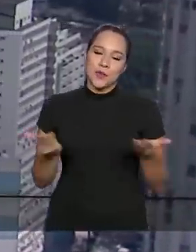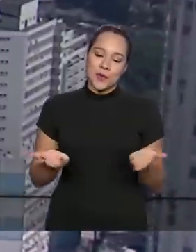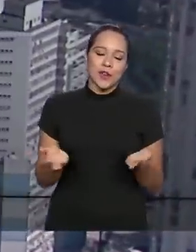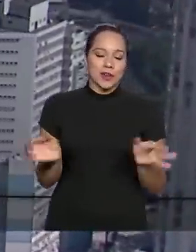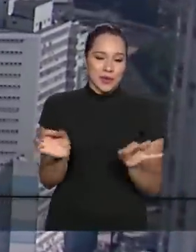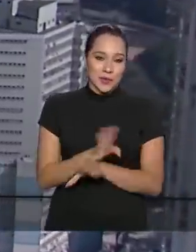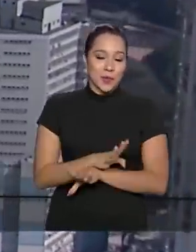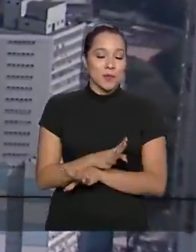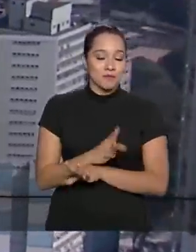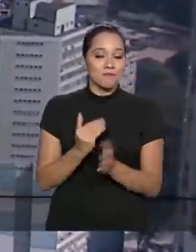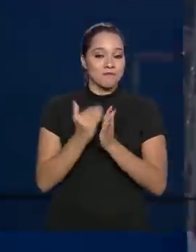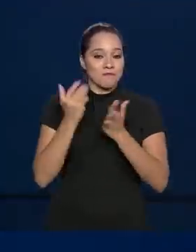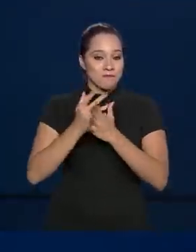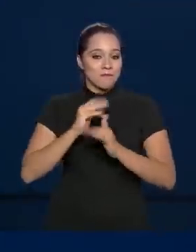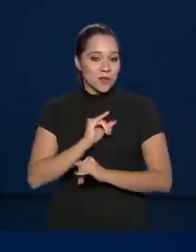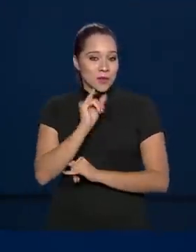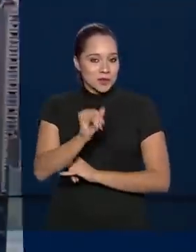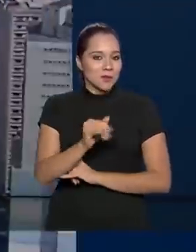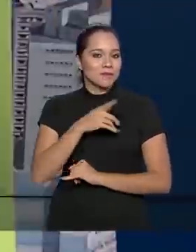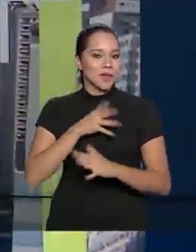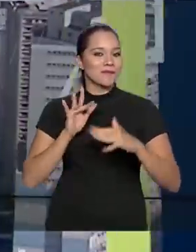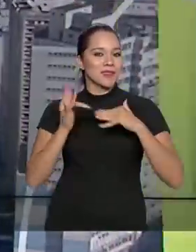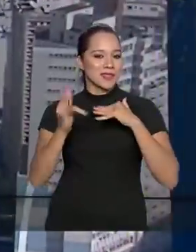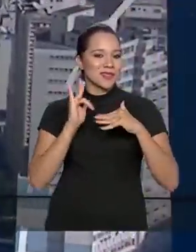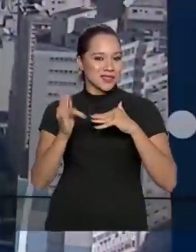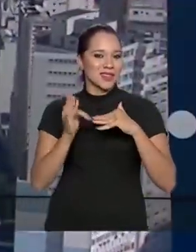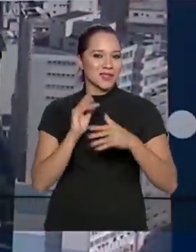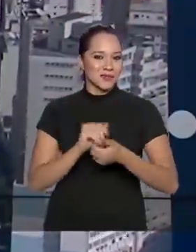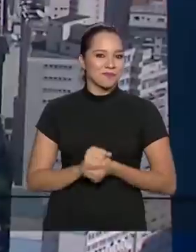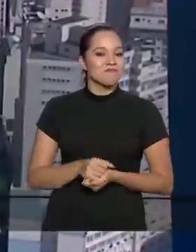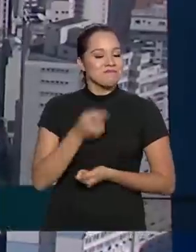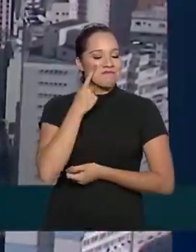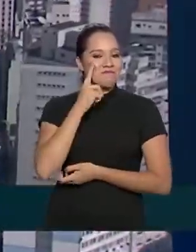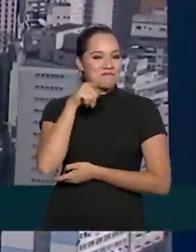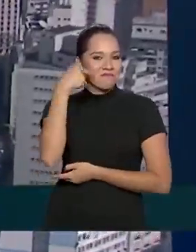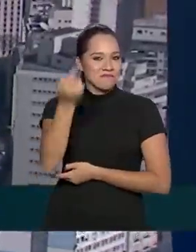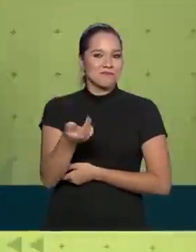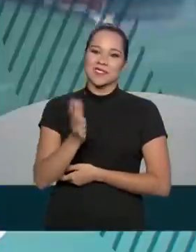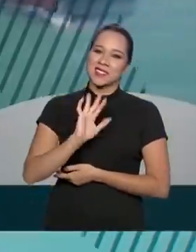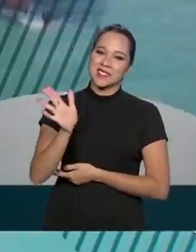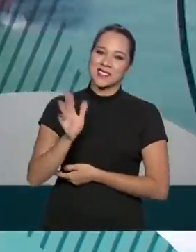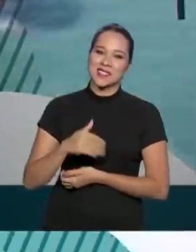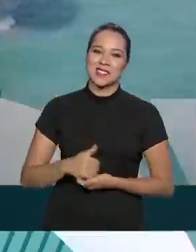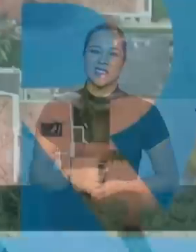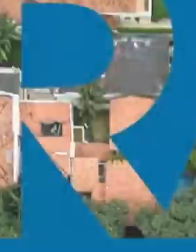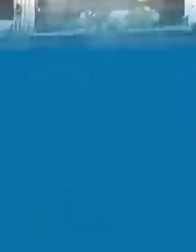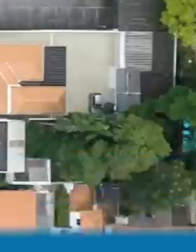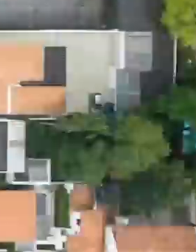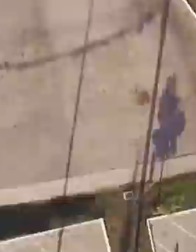fica por aqui. Mais informações nas nossas redes sociais. Nos vemos na próxima edição. Até lá!